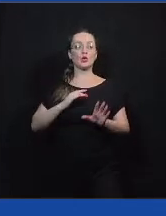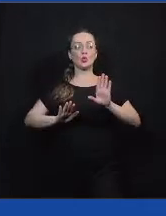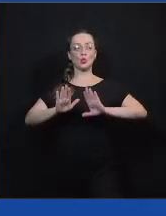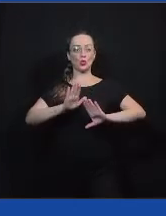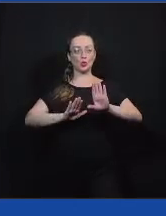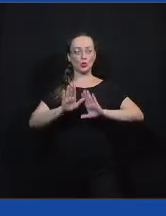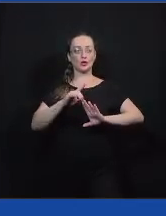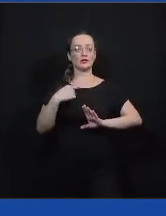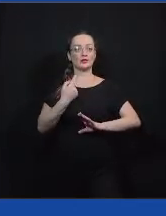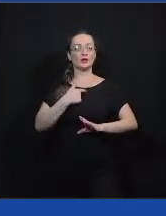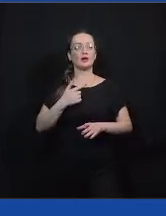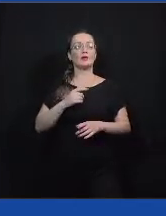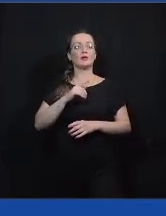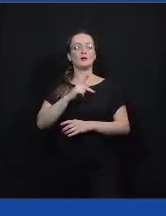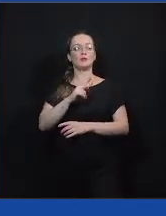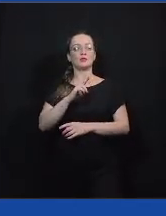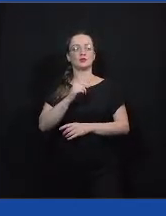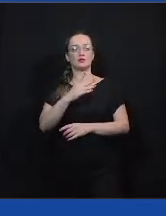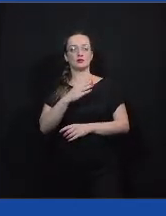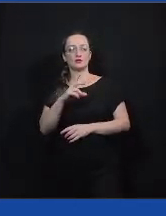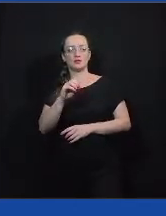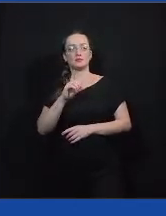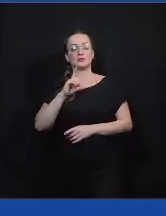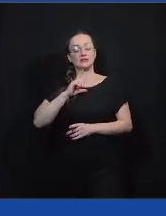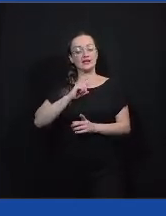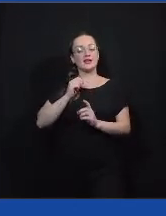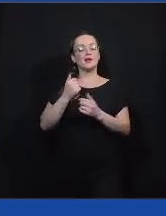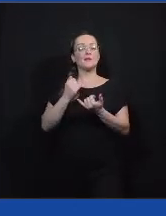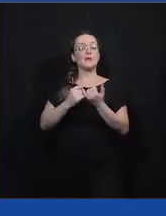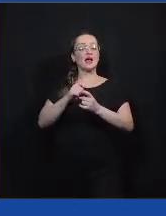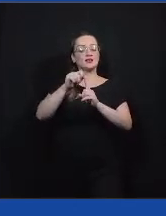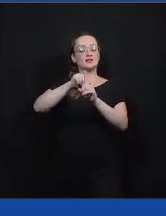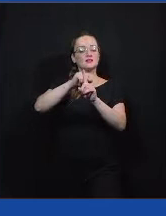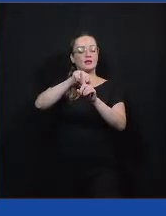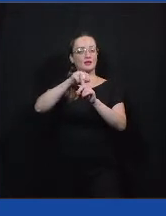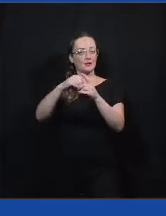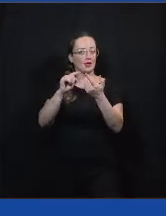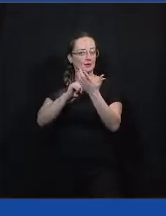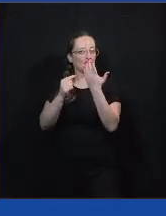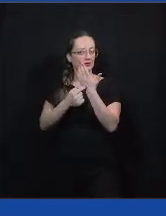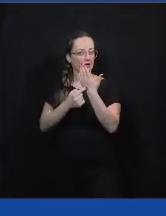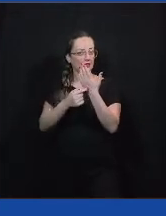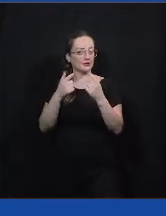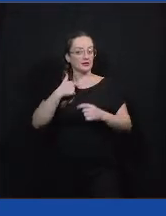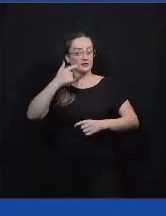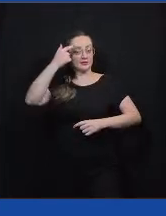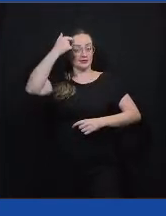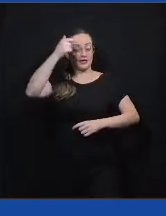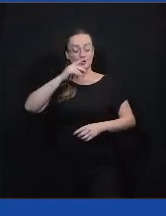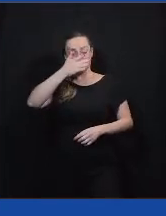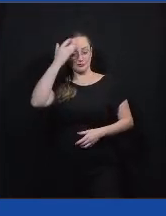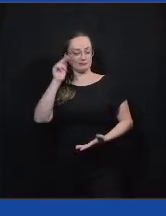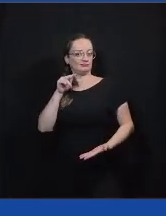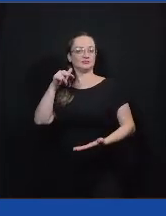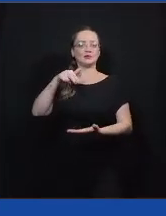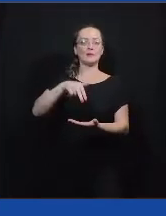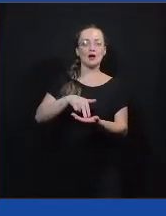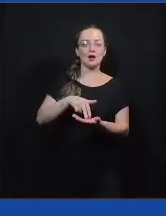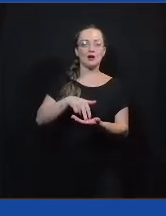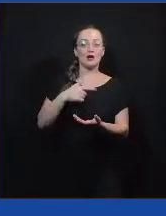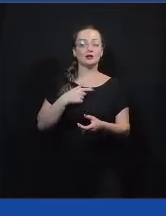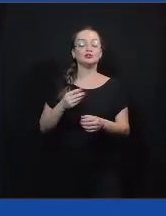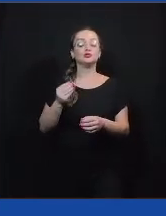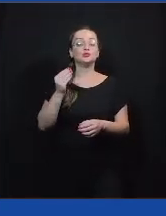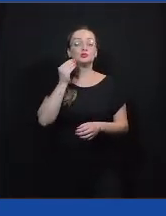brinca que protagonismo é uma palavra que vem com casca de banana, né? Porque ela dá essa ideia do ator principal e a gente busca